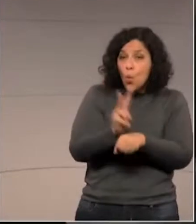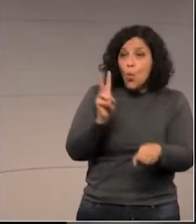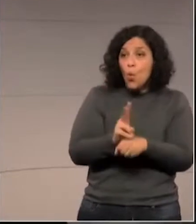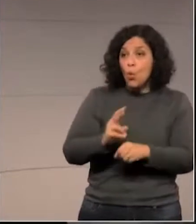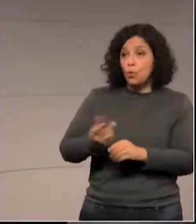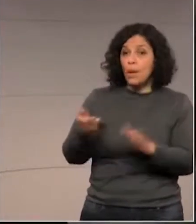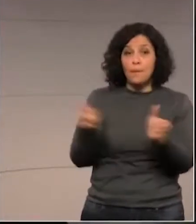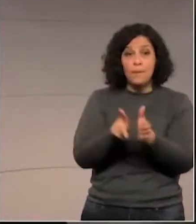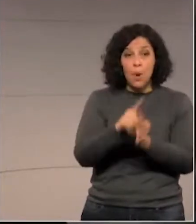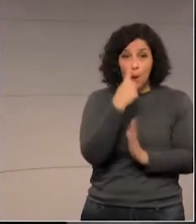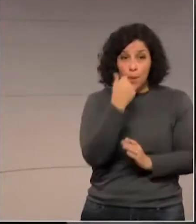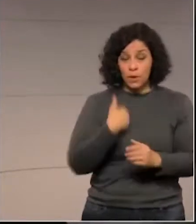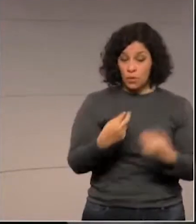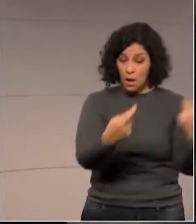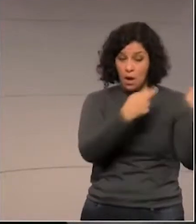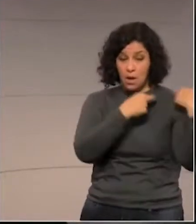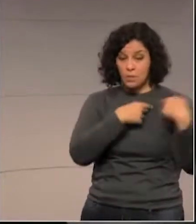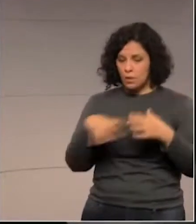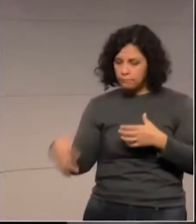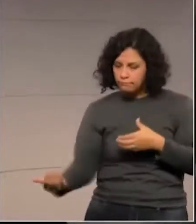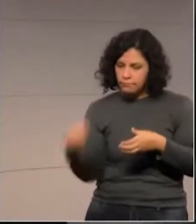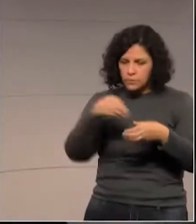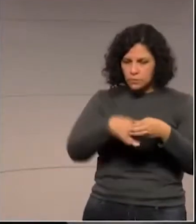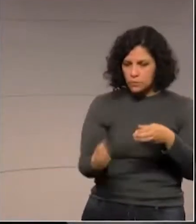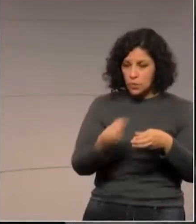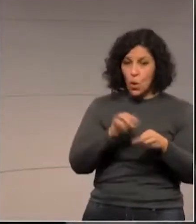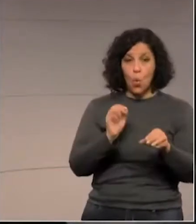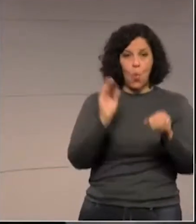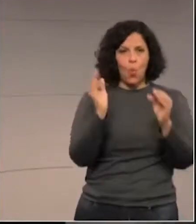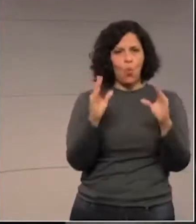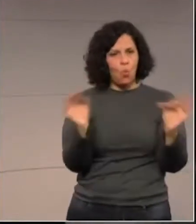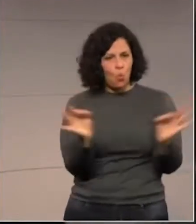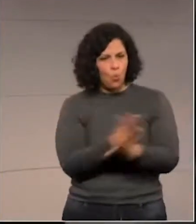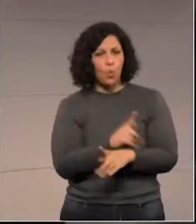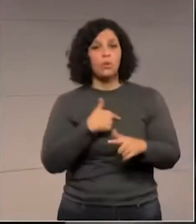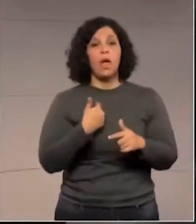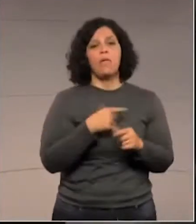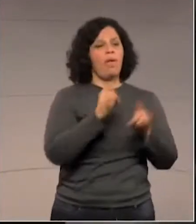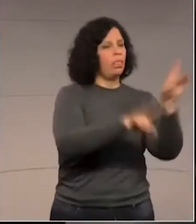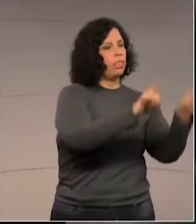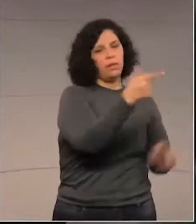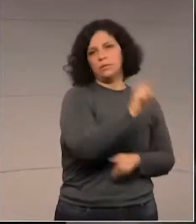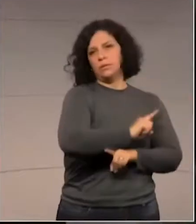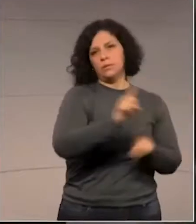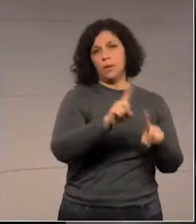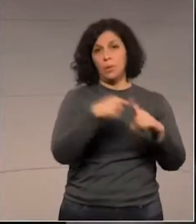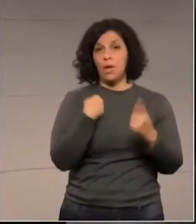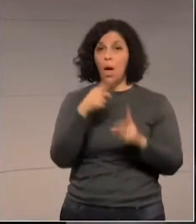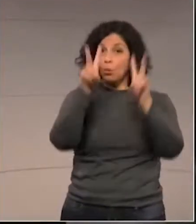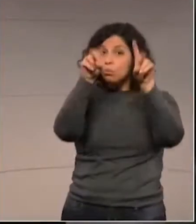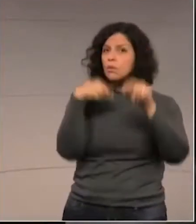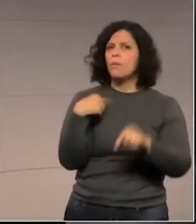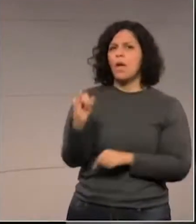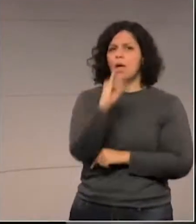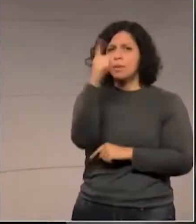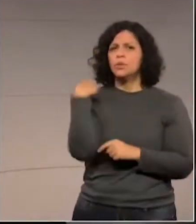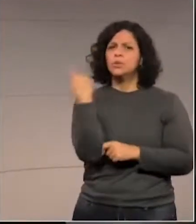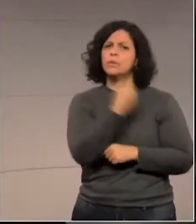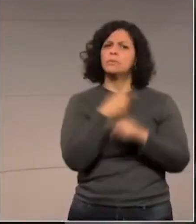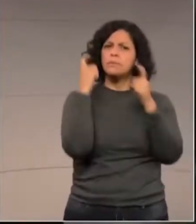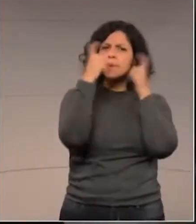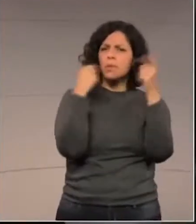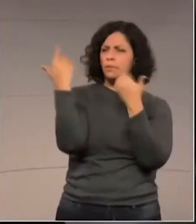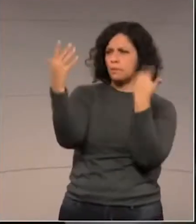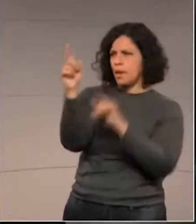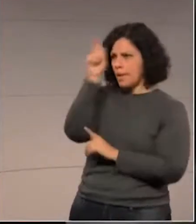responsáveis por esse lixo que eles acabam gerando quando lá estão presentes. Então, é um assunto realmente que demanda de muita preocupação.